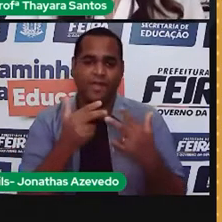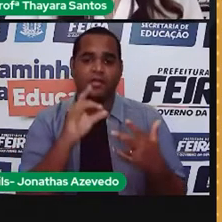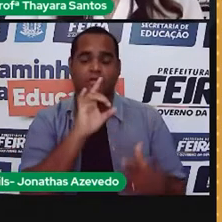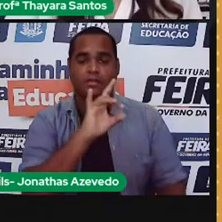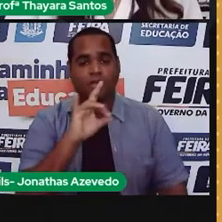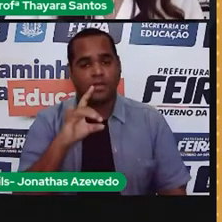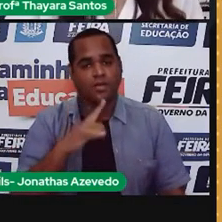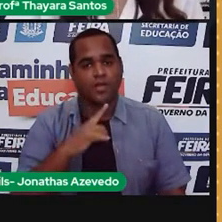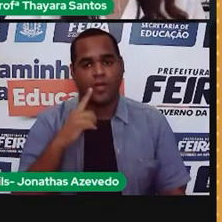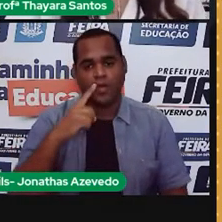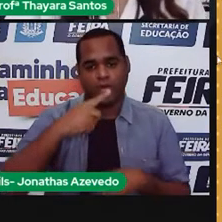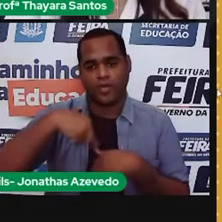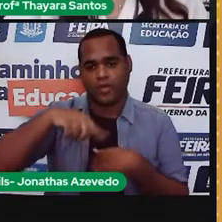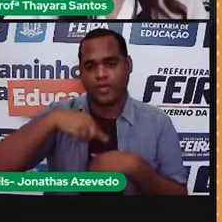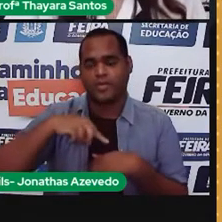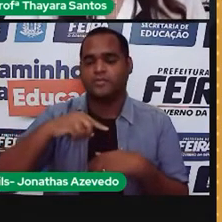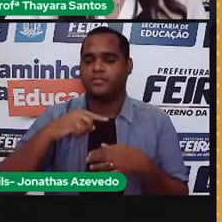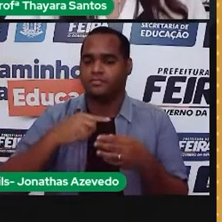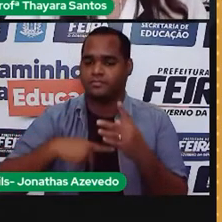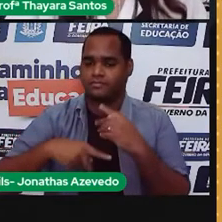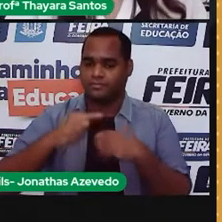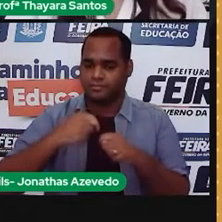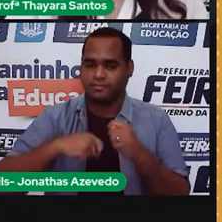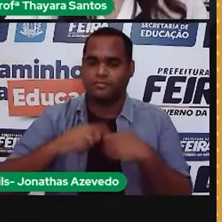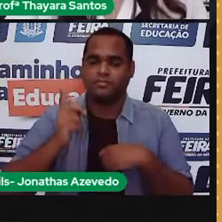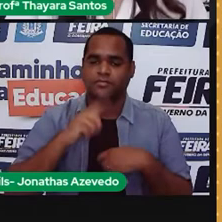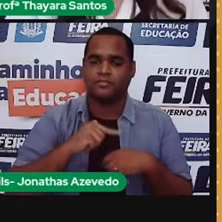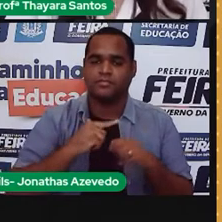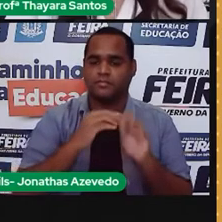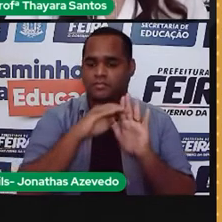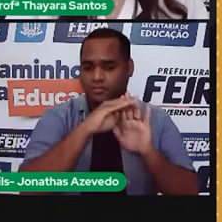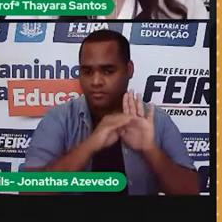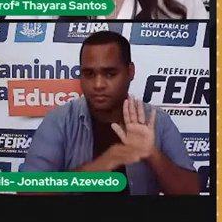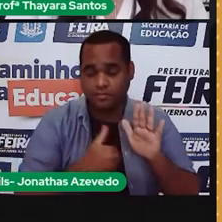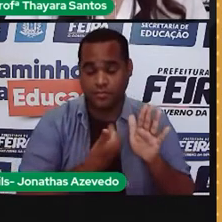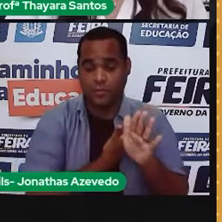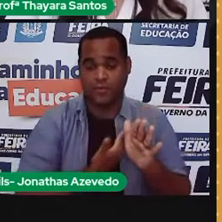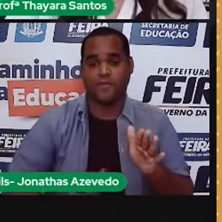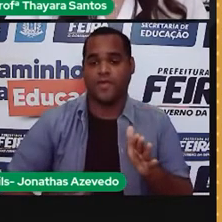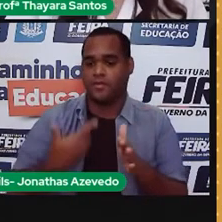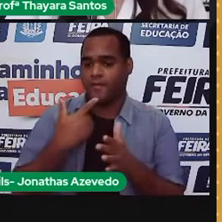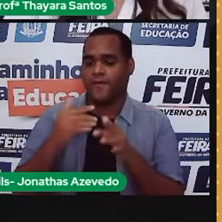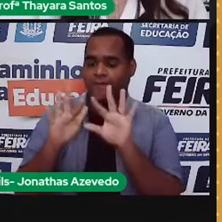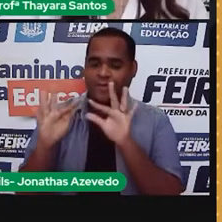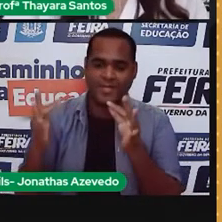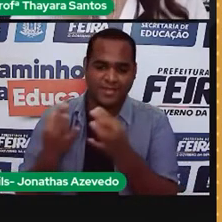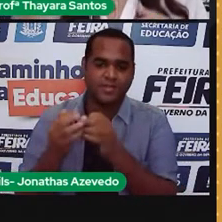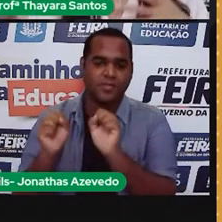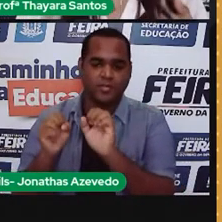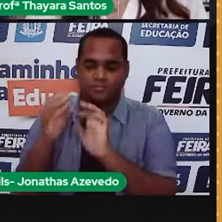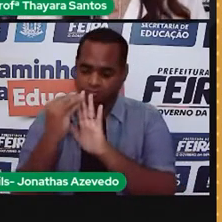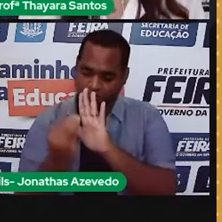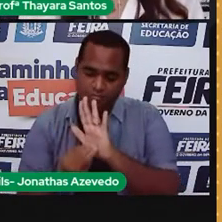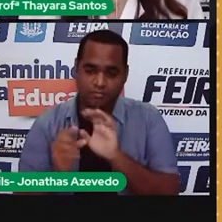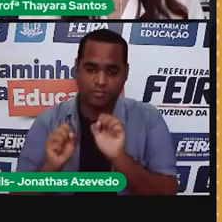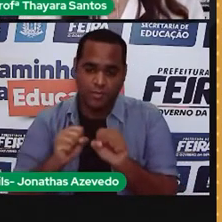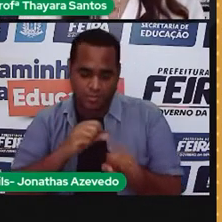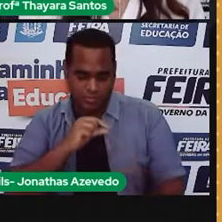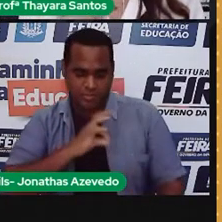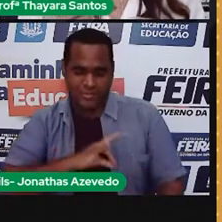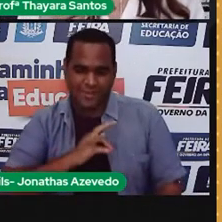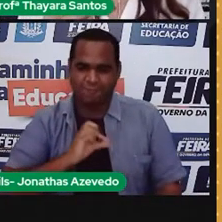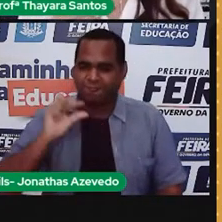quilowatts hora consumido. Só que tem alguns programas do governo, que as famílias podem se cadastrar, se elas se enquadrarem ali nos